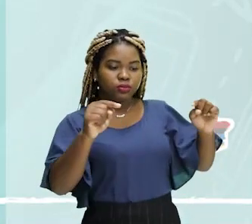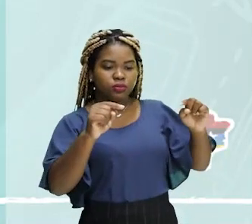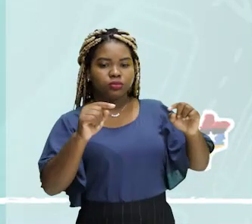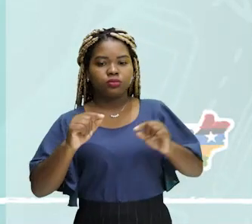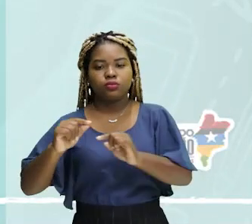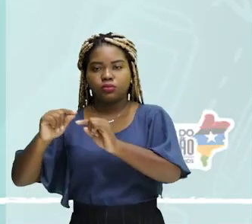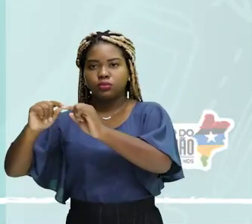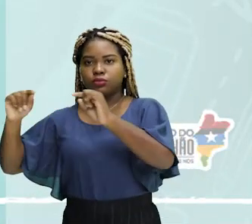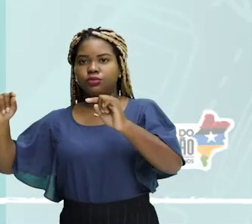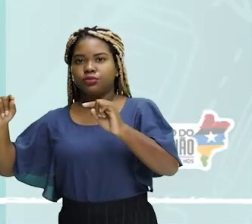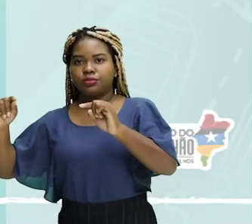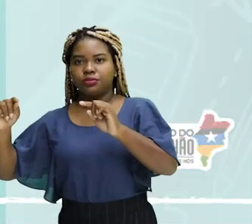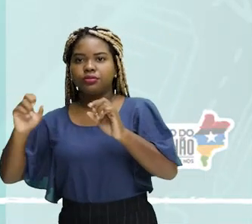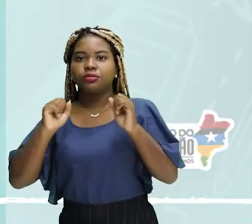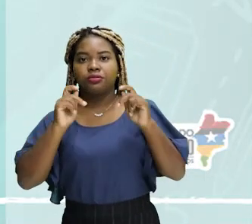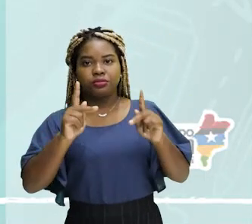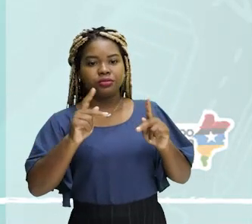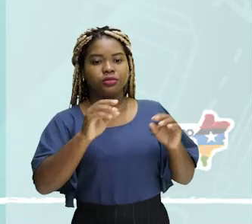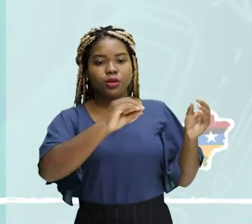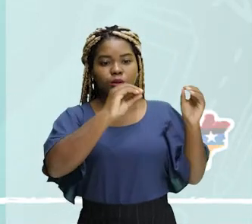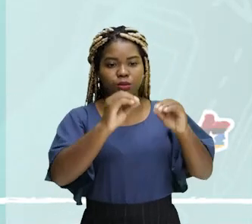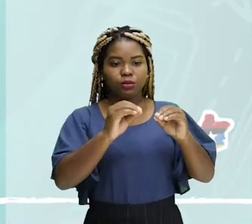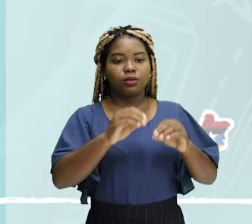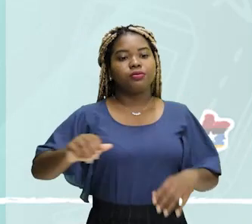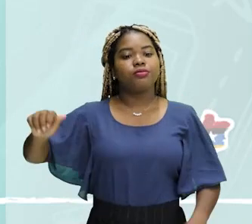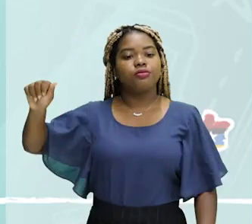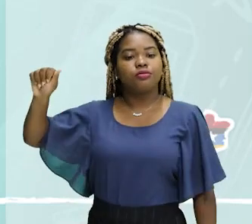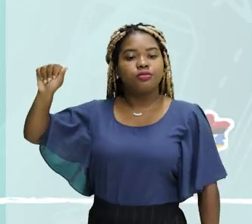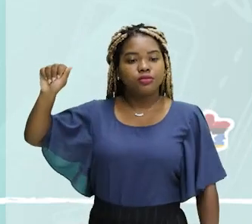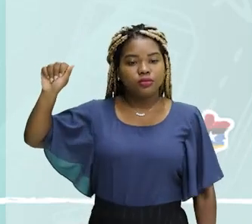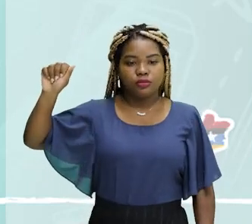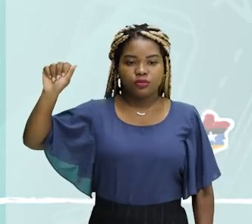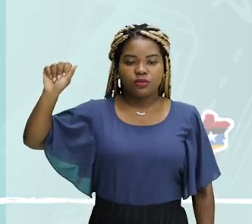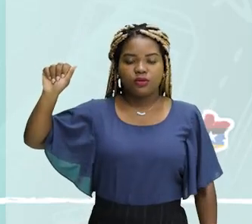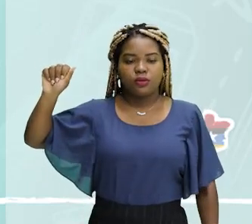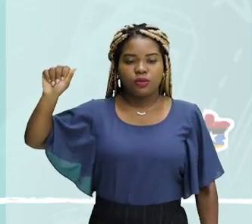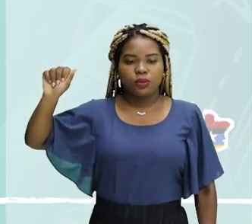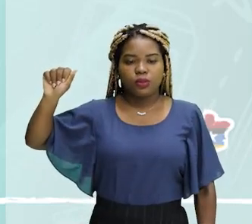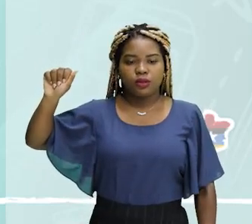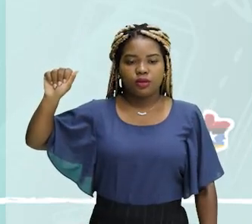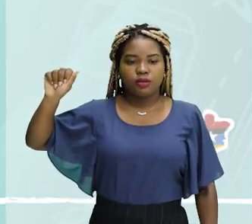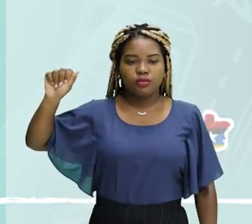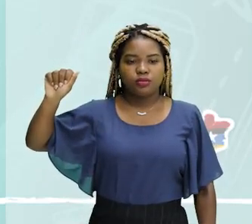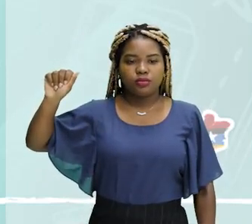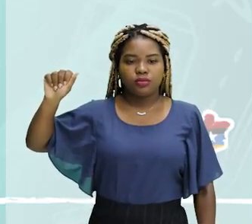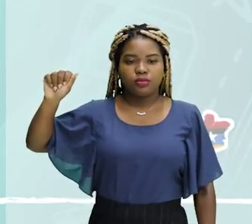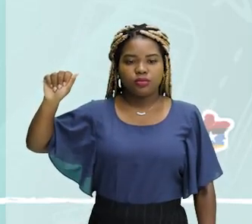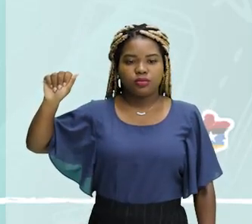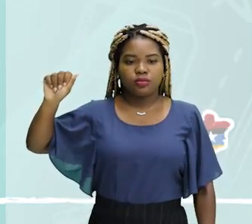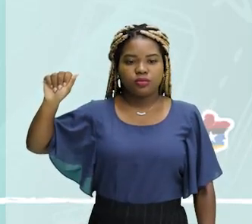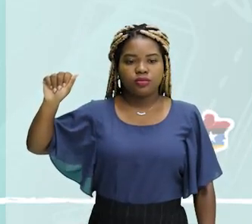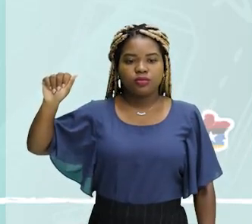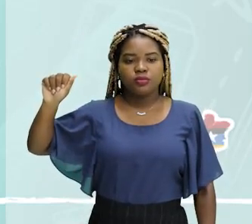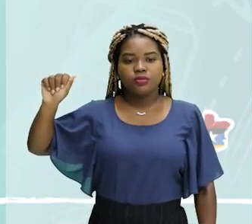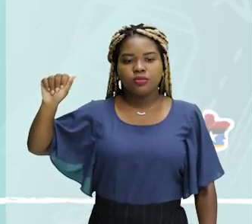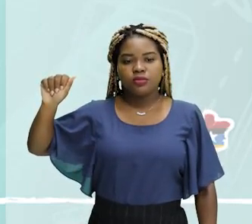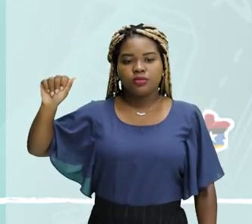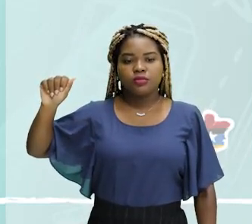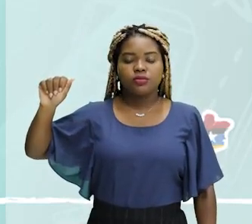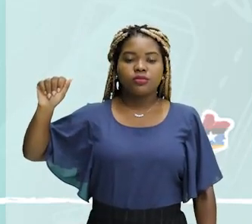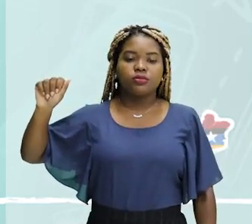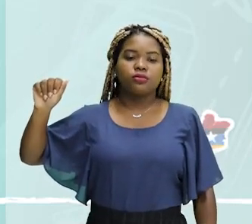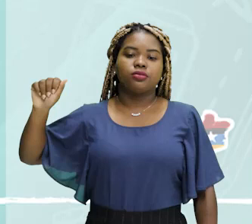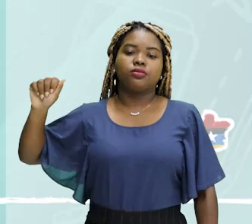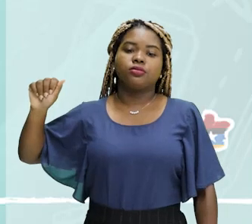as opções abaixo. A experiência estética é a experiência da presença tanto do estético como do